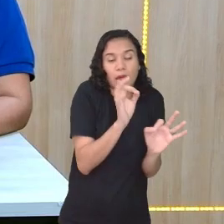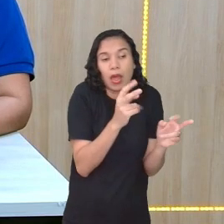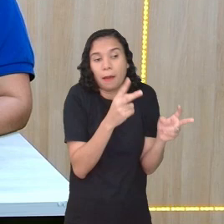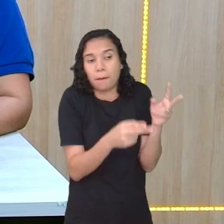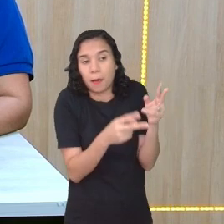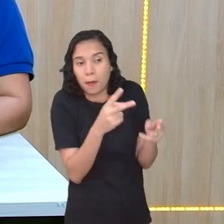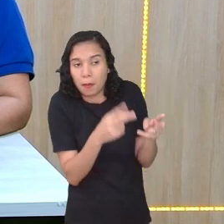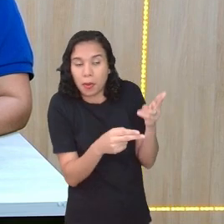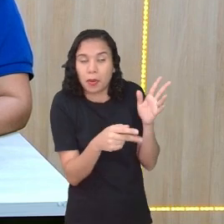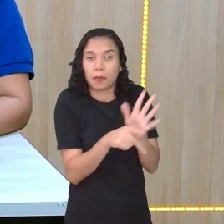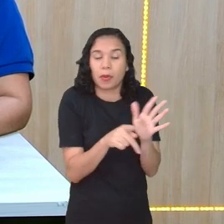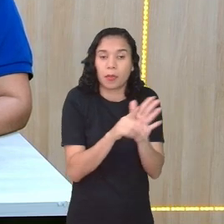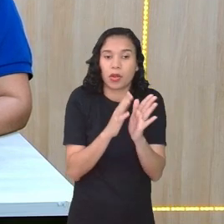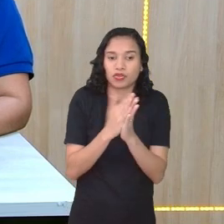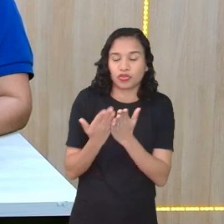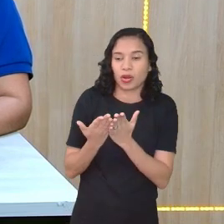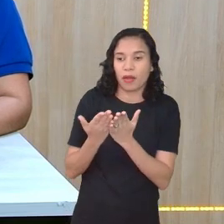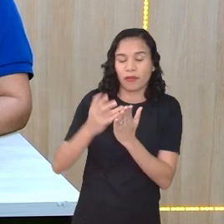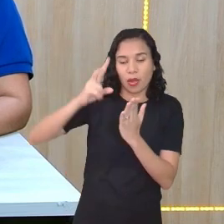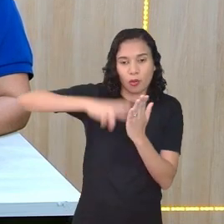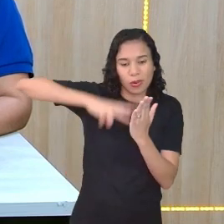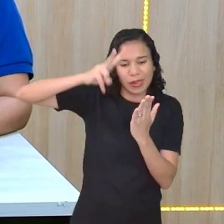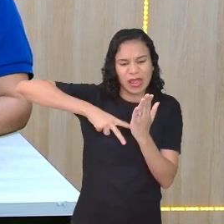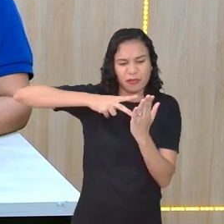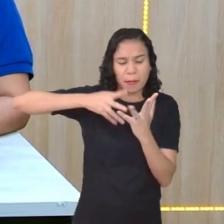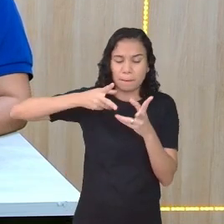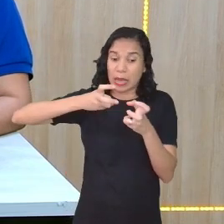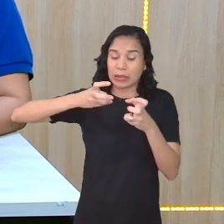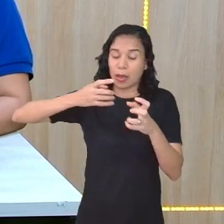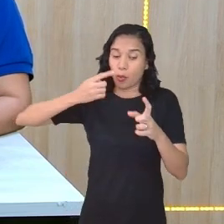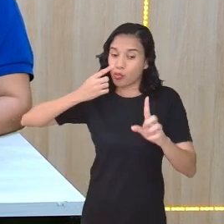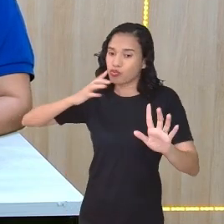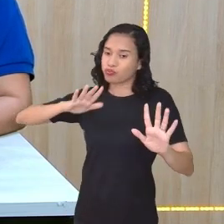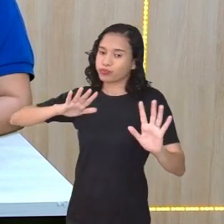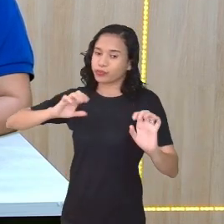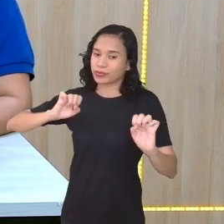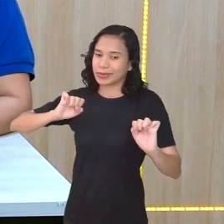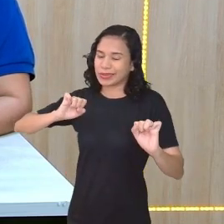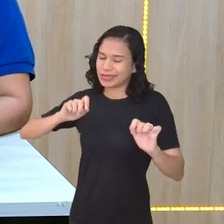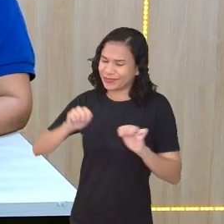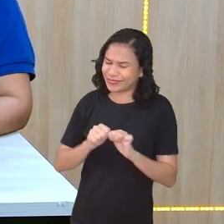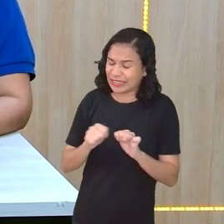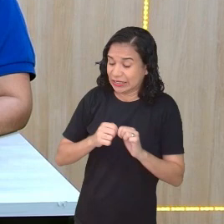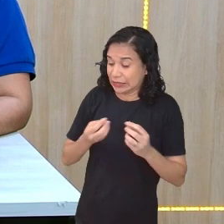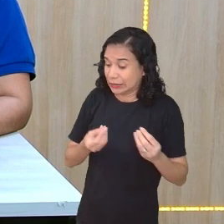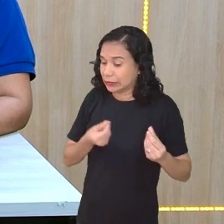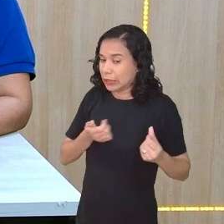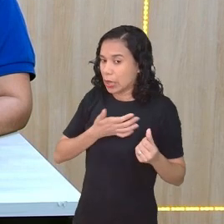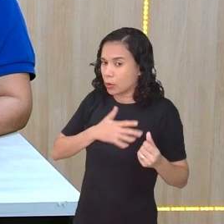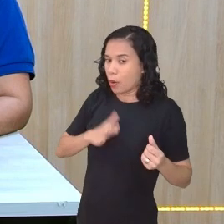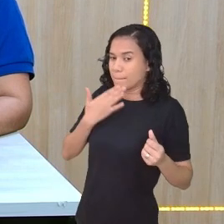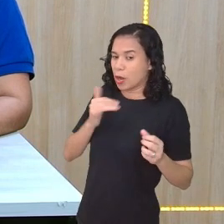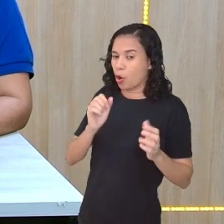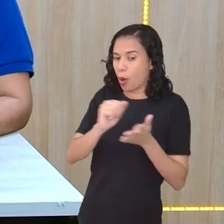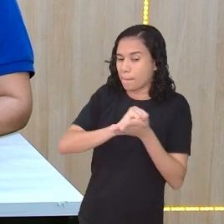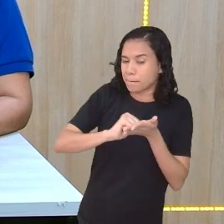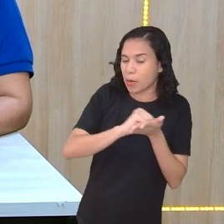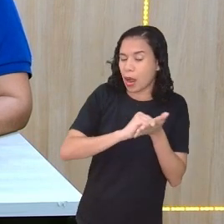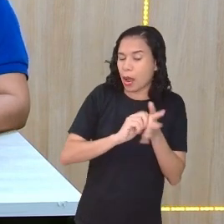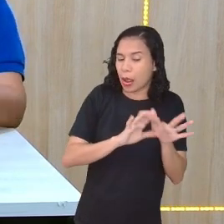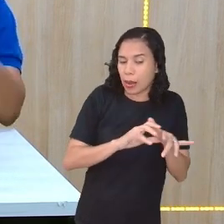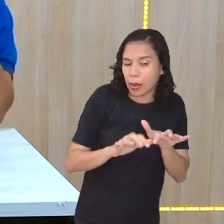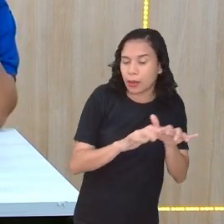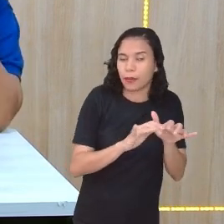escrevem um determinado livro e depois, quando vão na revisão, percebem que, eita, fiz um negócio aqui que eu não gosto mais tanto, aí vou